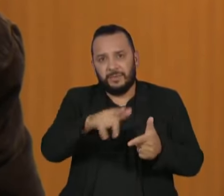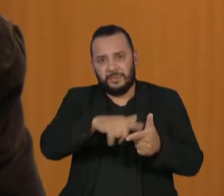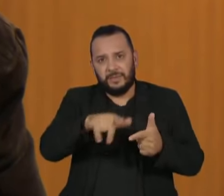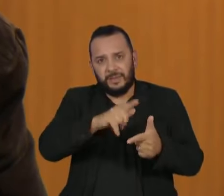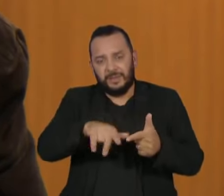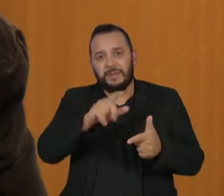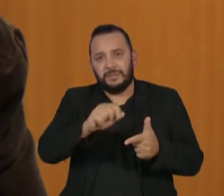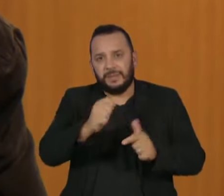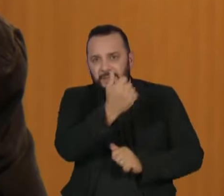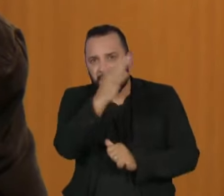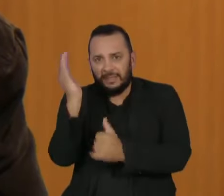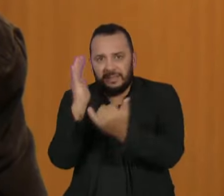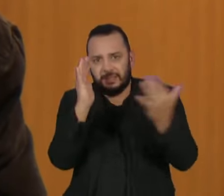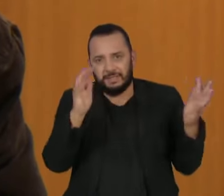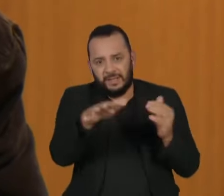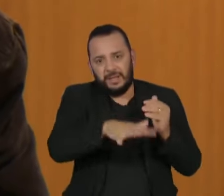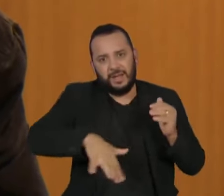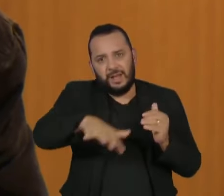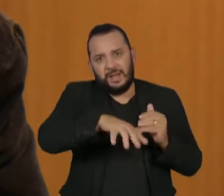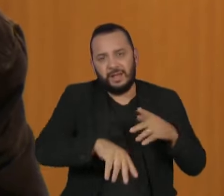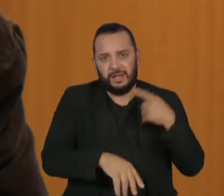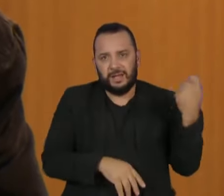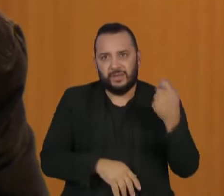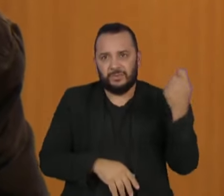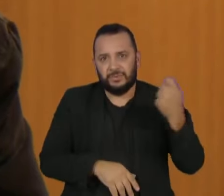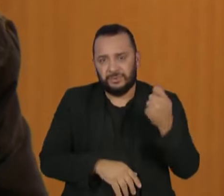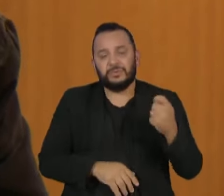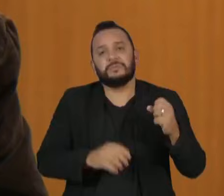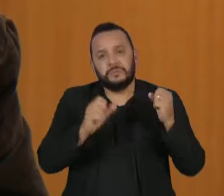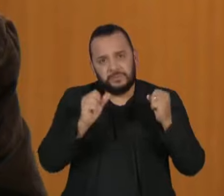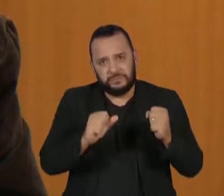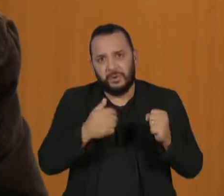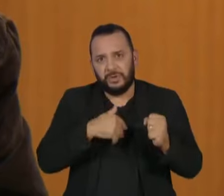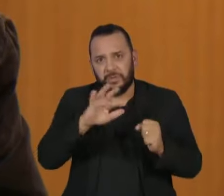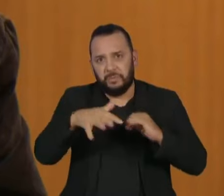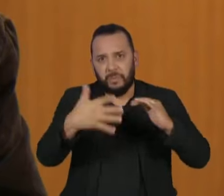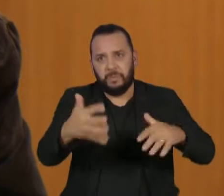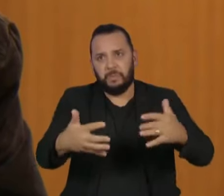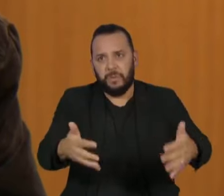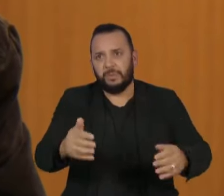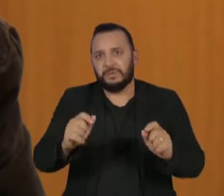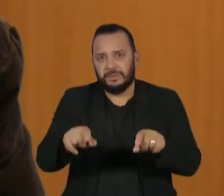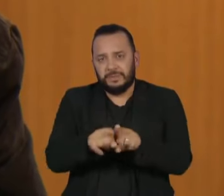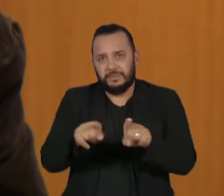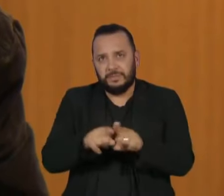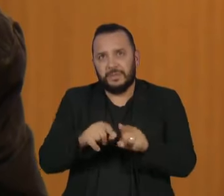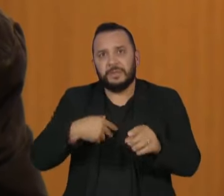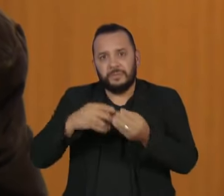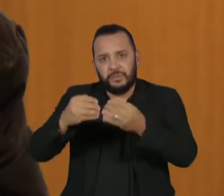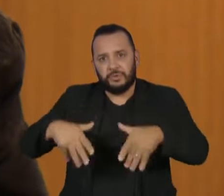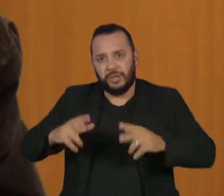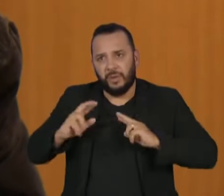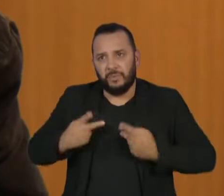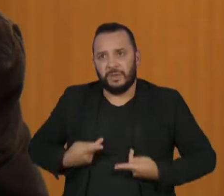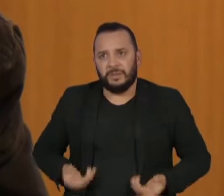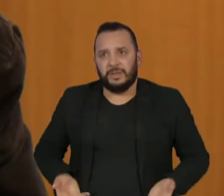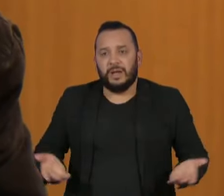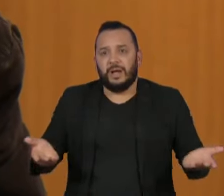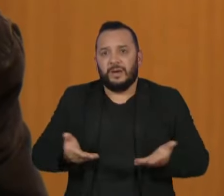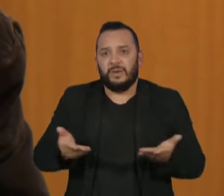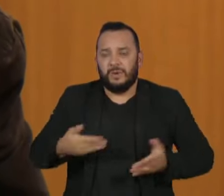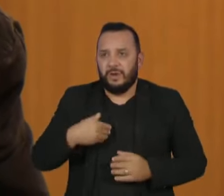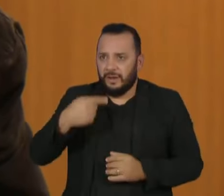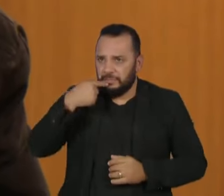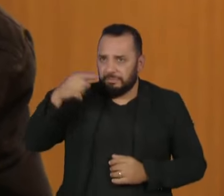gaúcho, inclusive com o perigo real de afetar ecossistemas e populações humanas. E agora, pouco